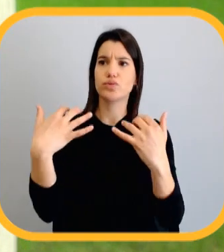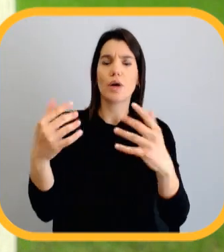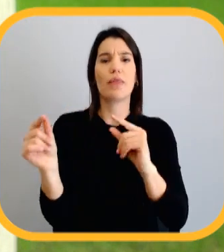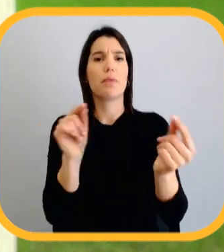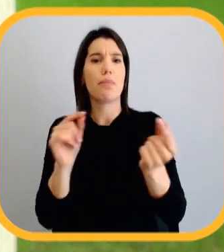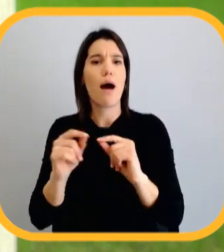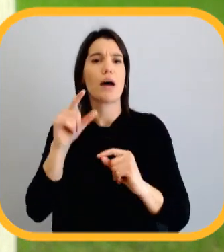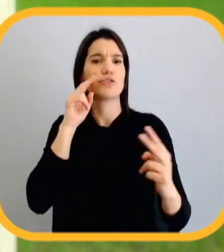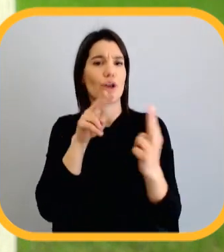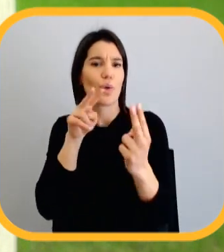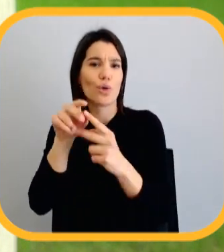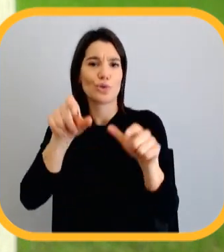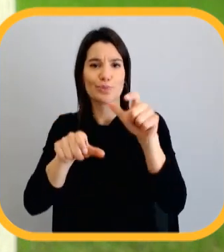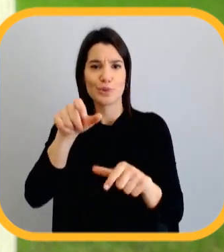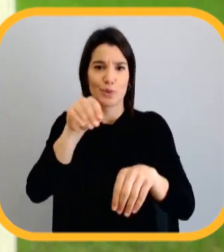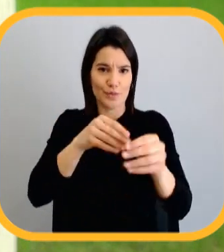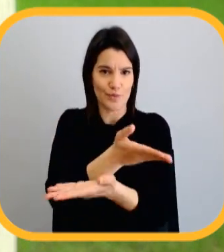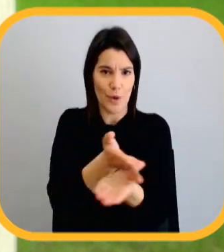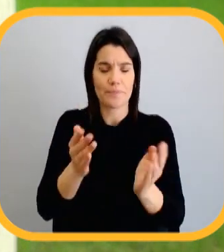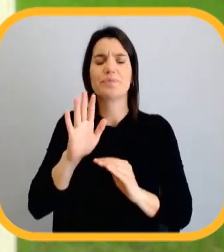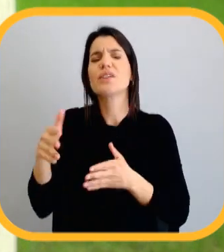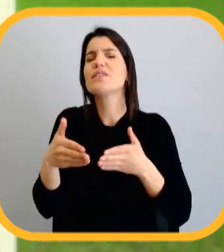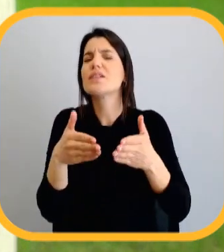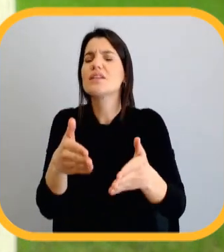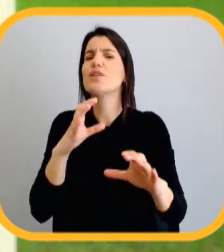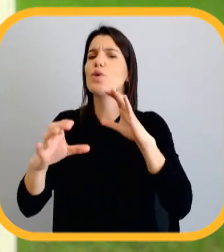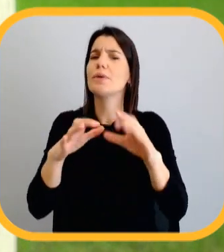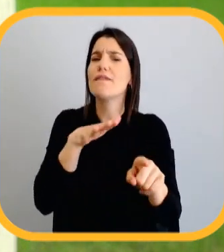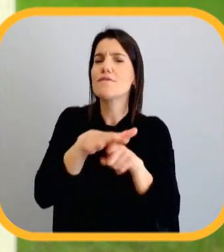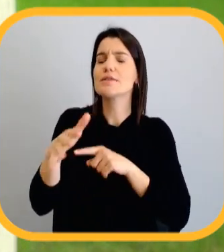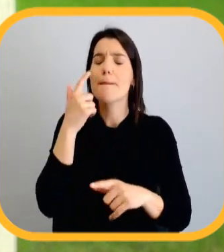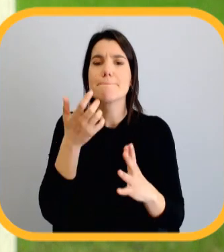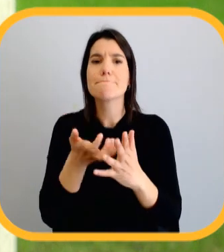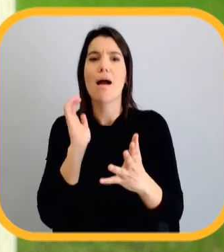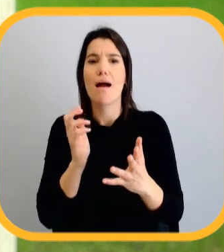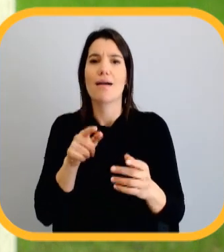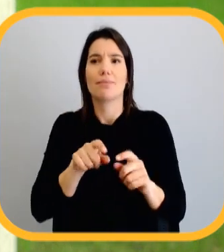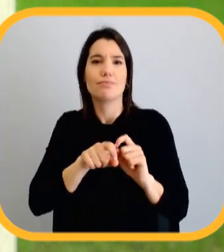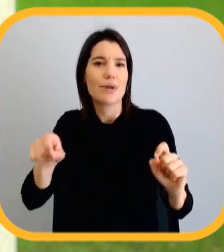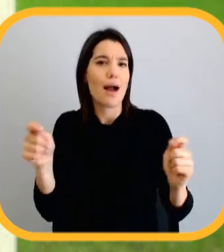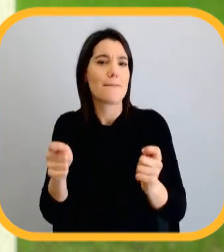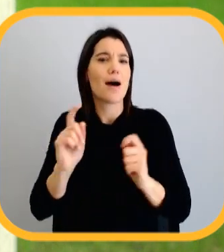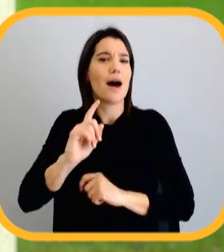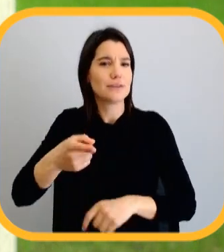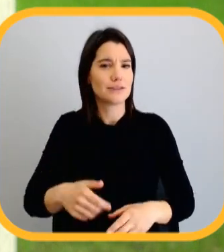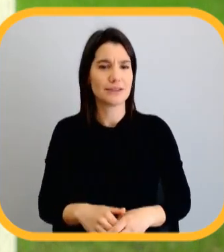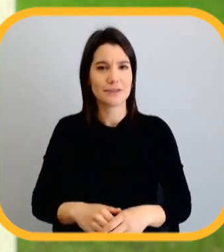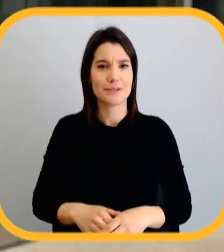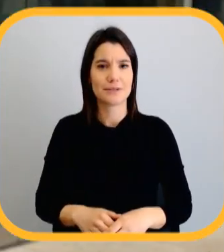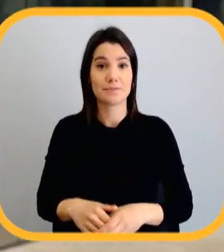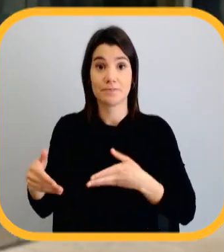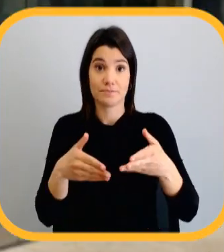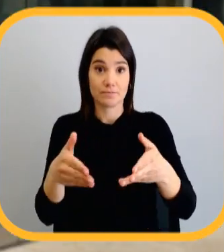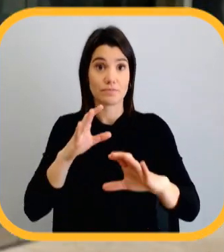encontros com eleitores. Mas quais serão as estratégias de comunicação mais eficazes para mobilizar eleitores durante a campanha eleitoral?